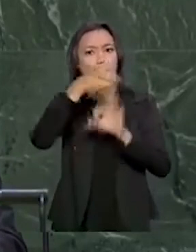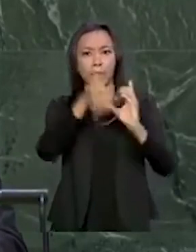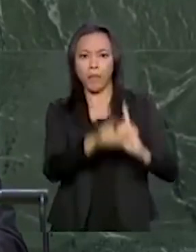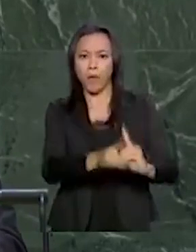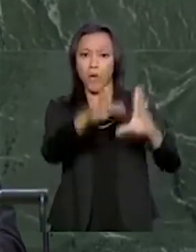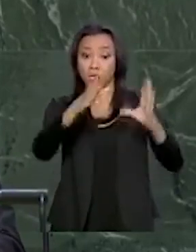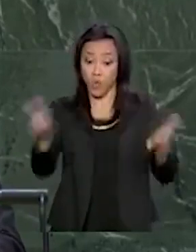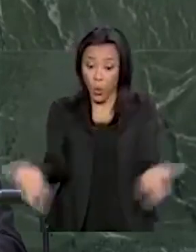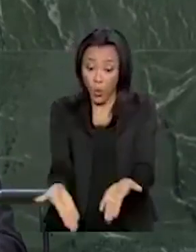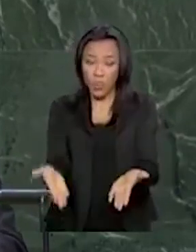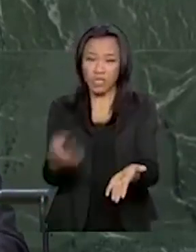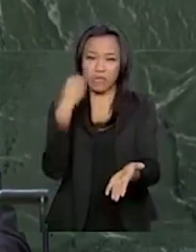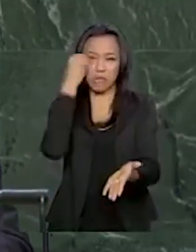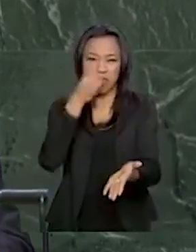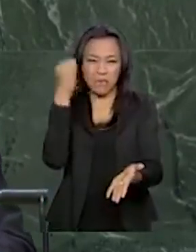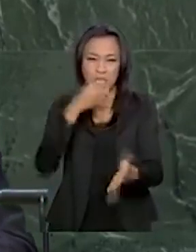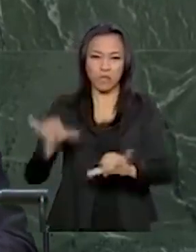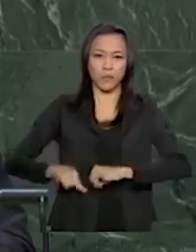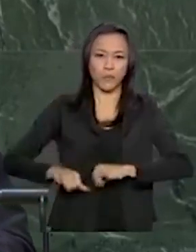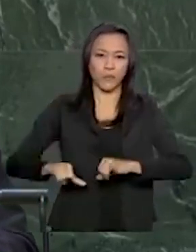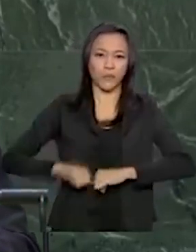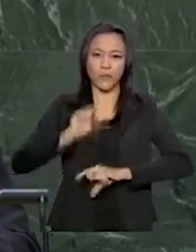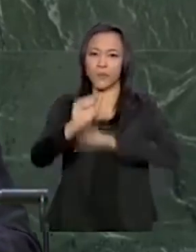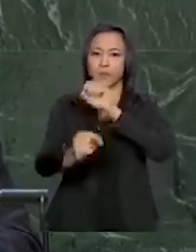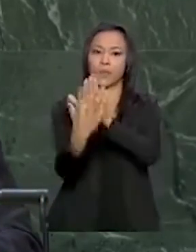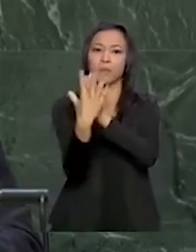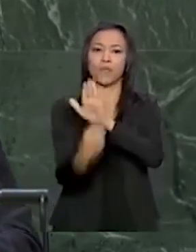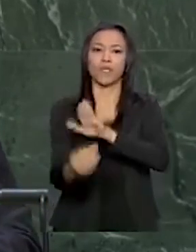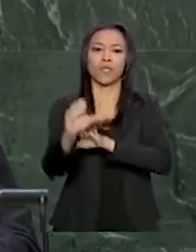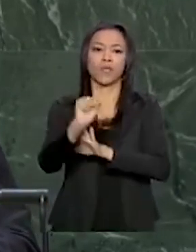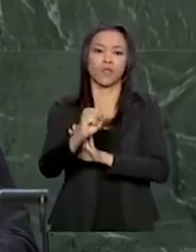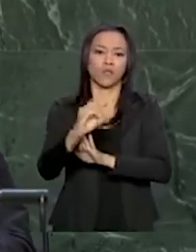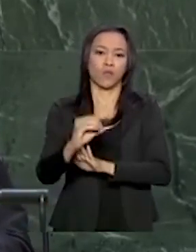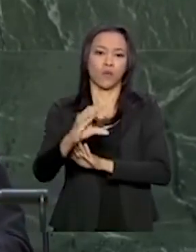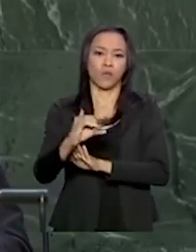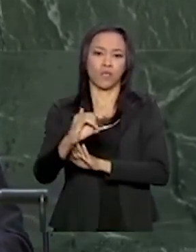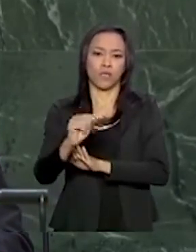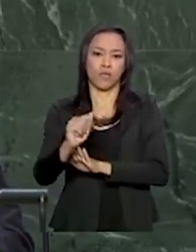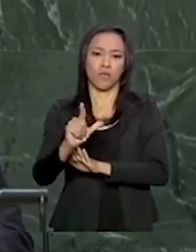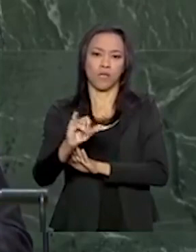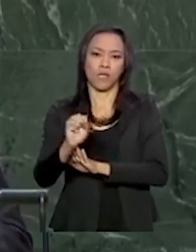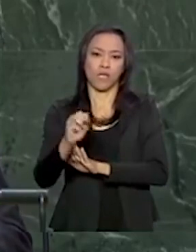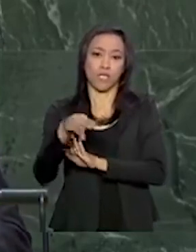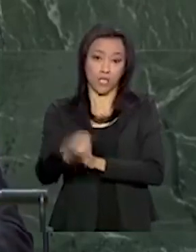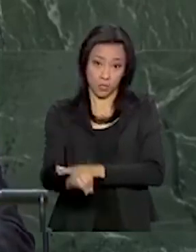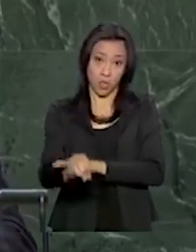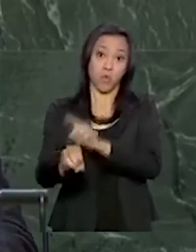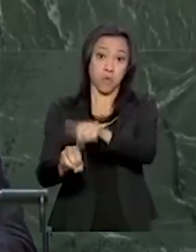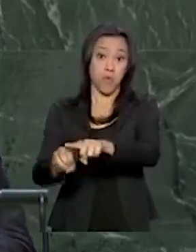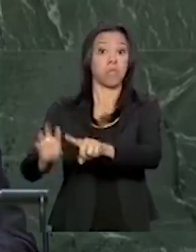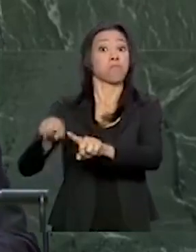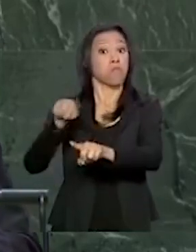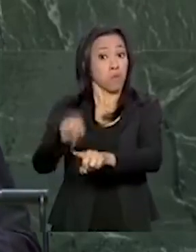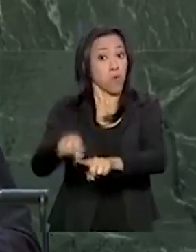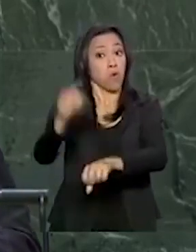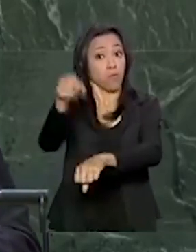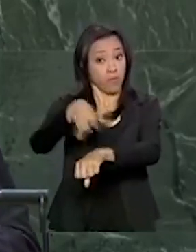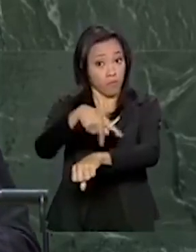experimenta a crueldade do socialismo. O socialismo está dando certo na Venezuela.